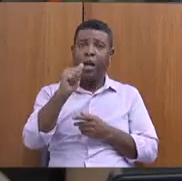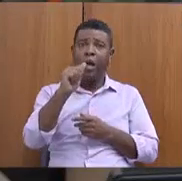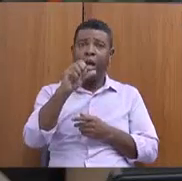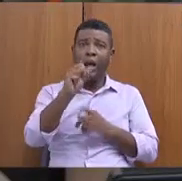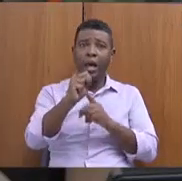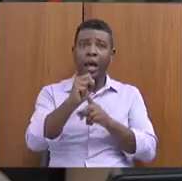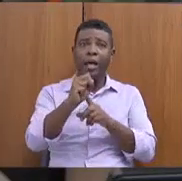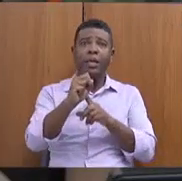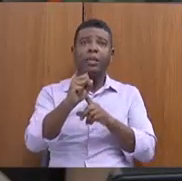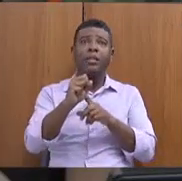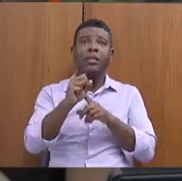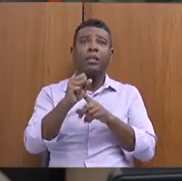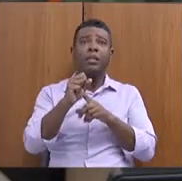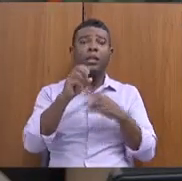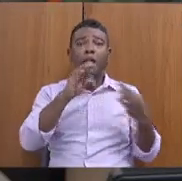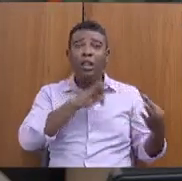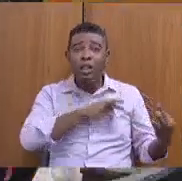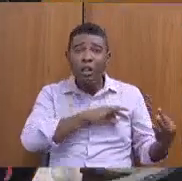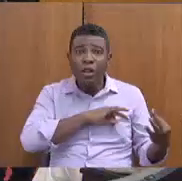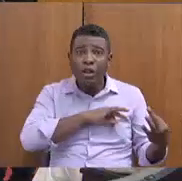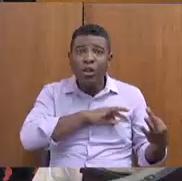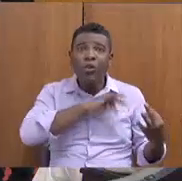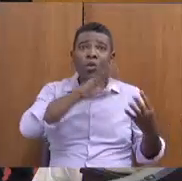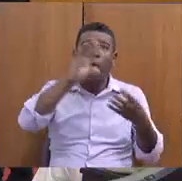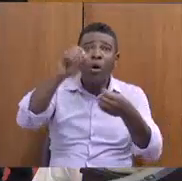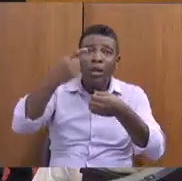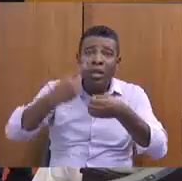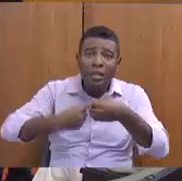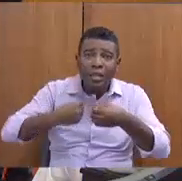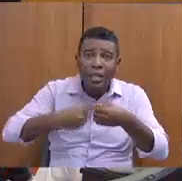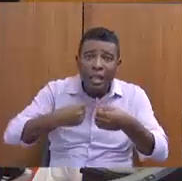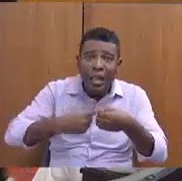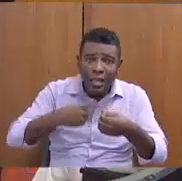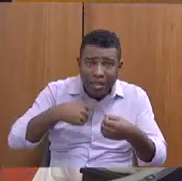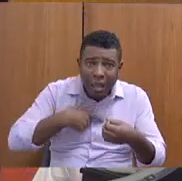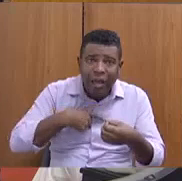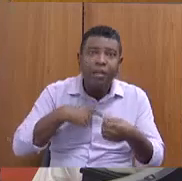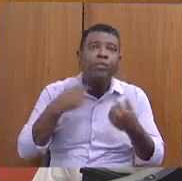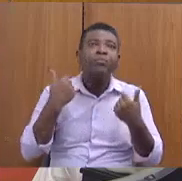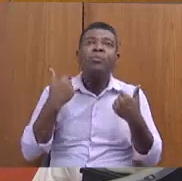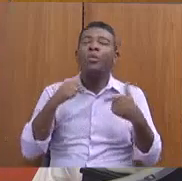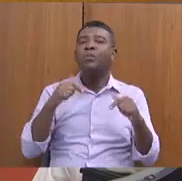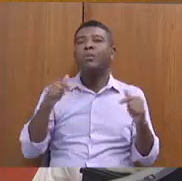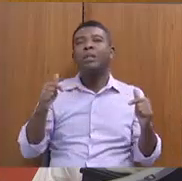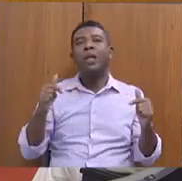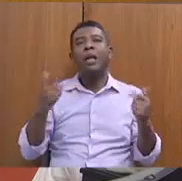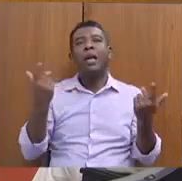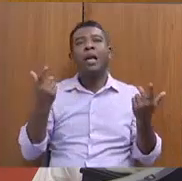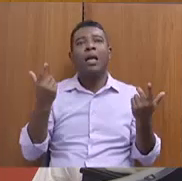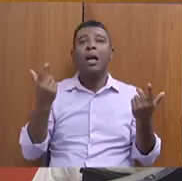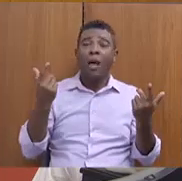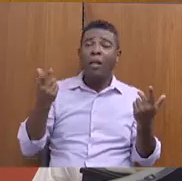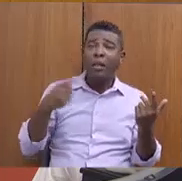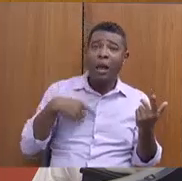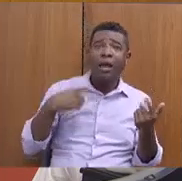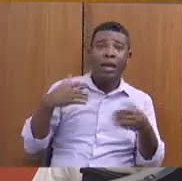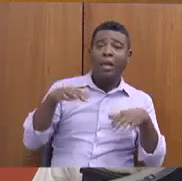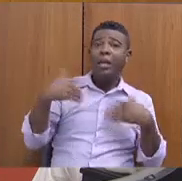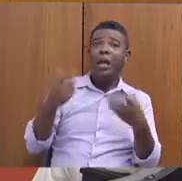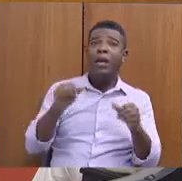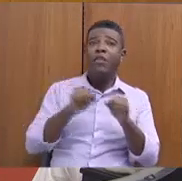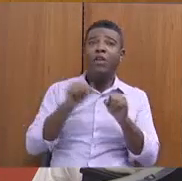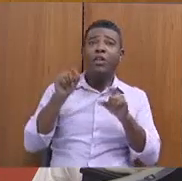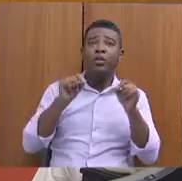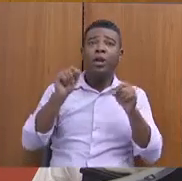As cidades mineiras têm CRAS. Não estavam sendo atendidos. Pode ser. E aí, nós incluímos eles no atendimento.